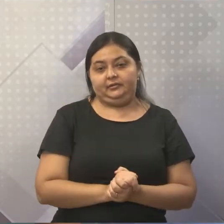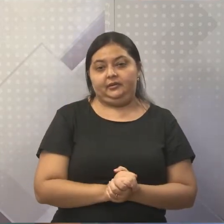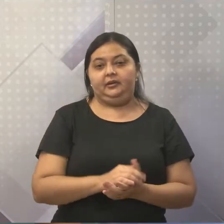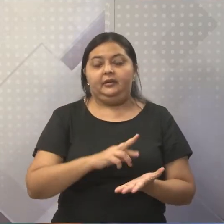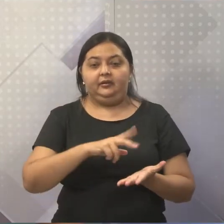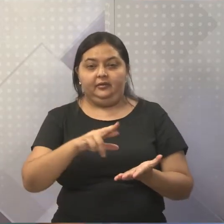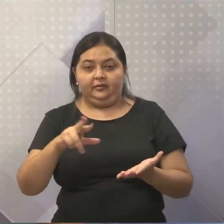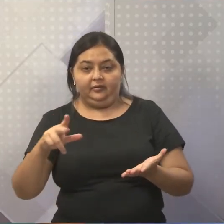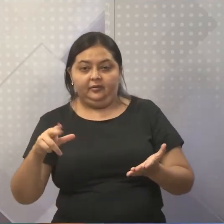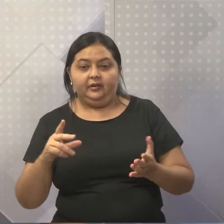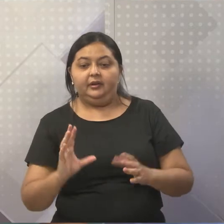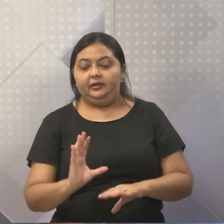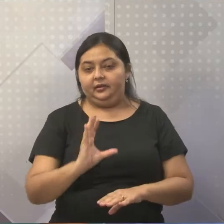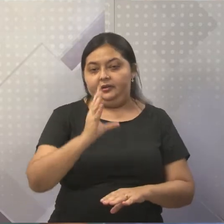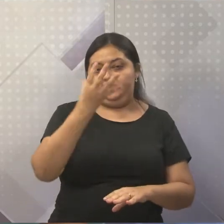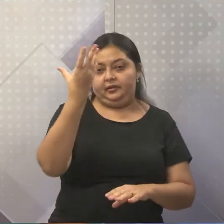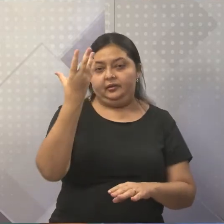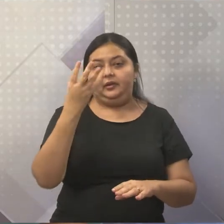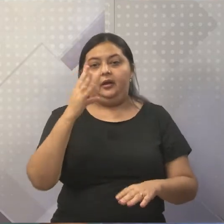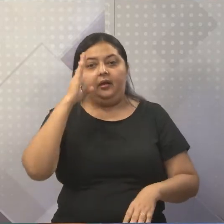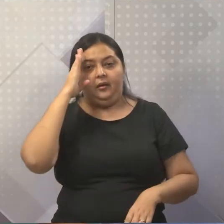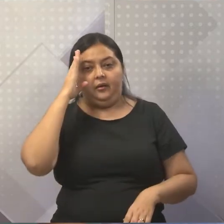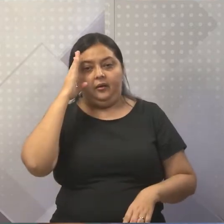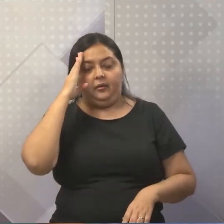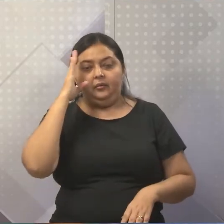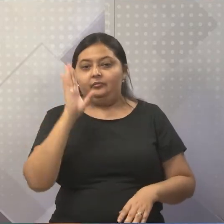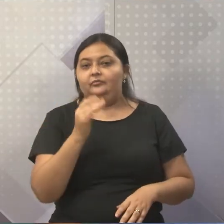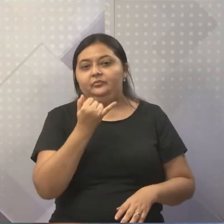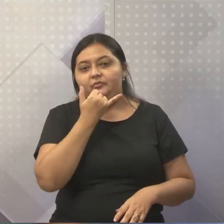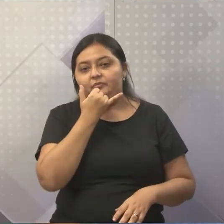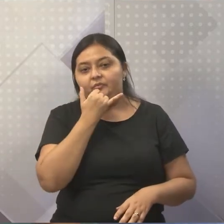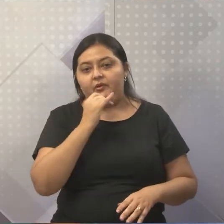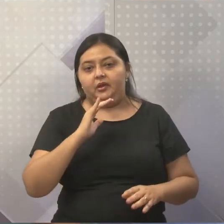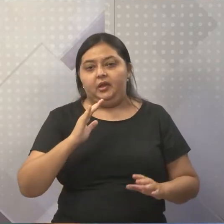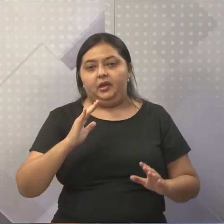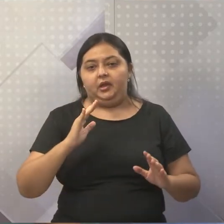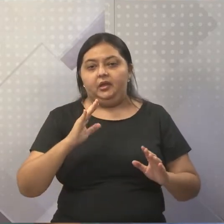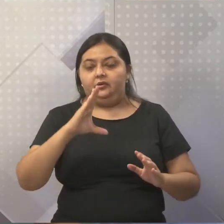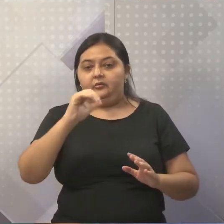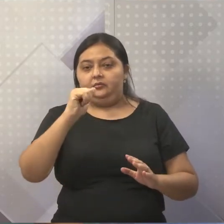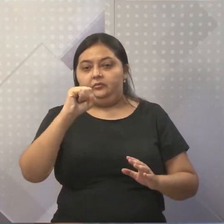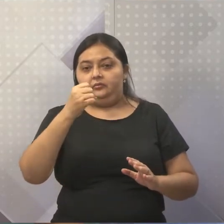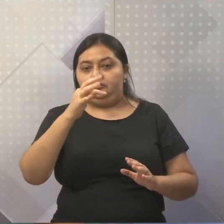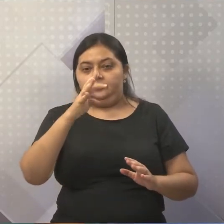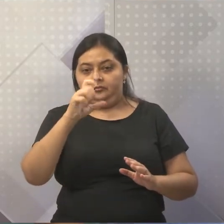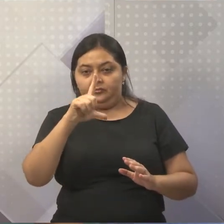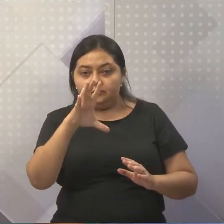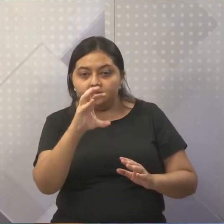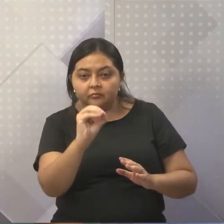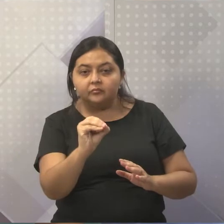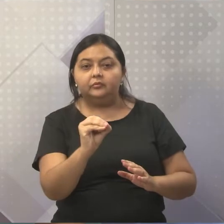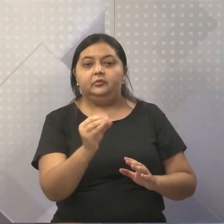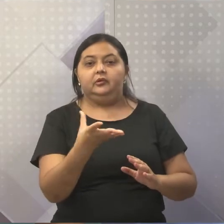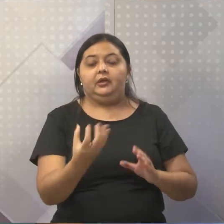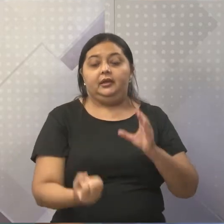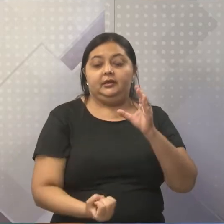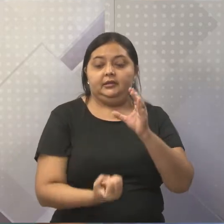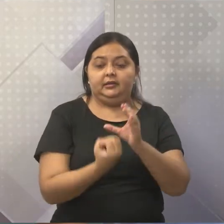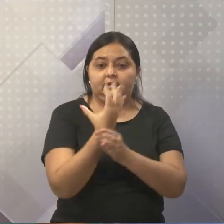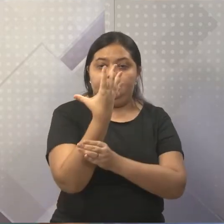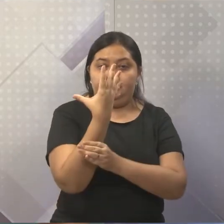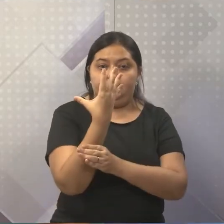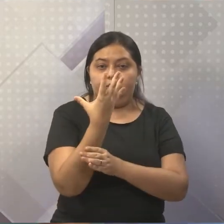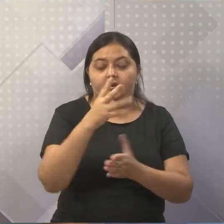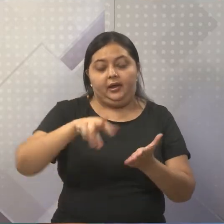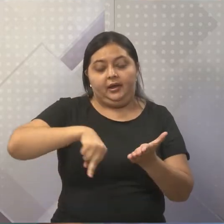que aconteciam nos quartéis, aliás, quartéis não, nos castelos. E daí se criou a ideia da dança de